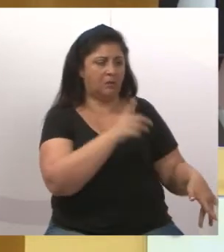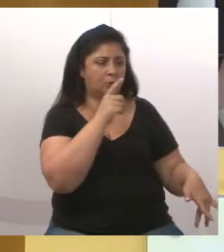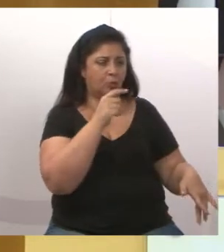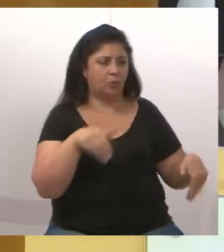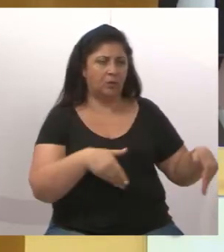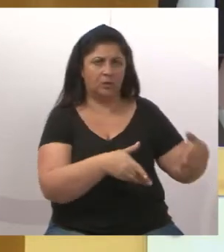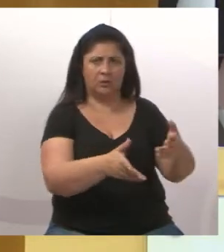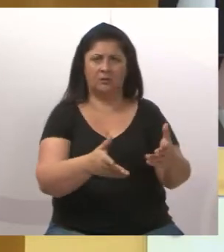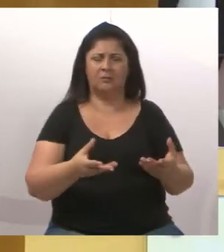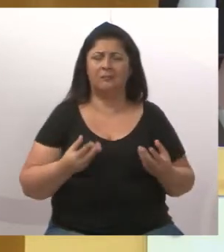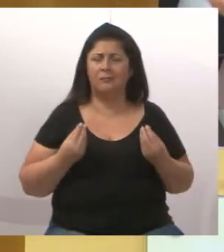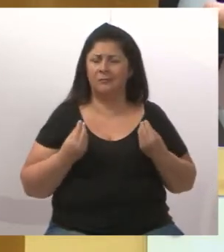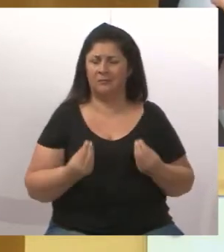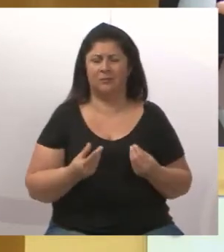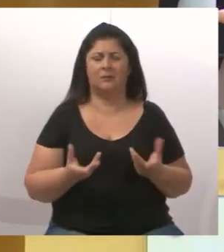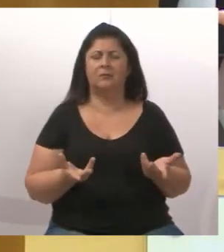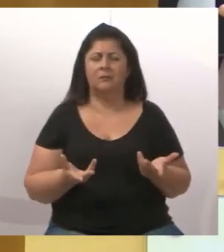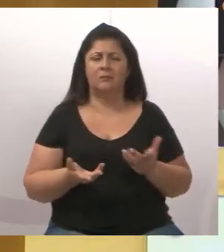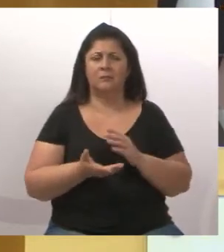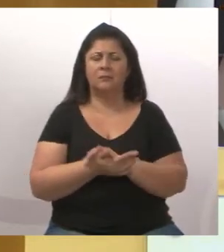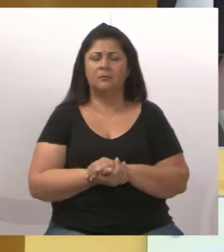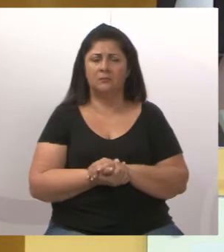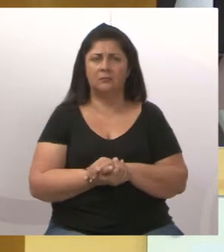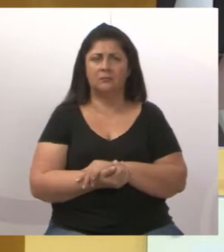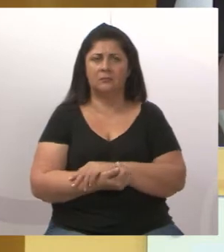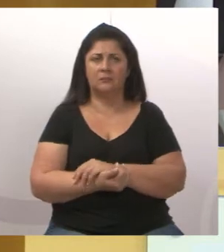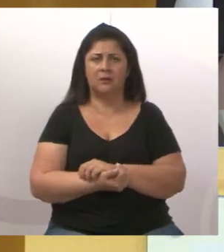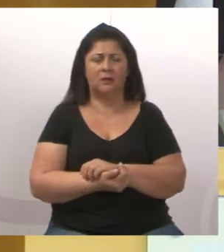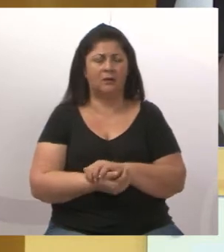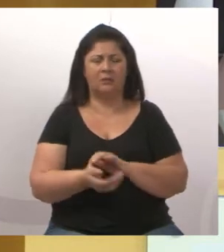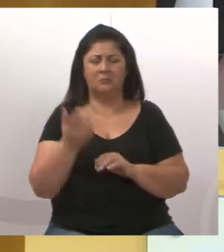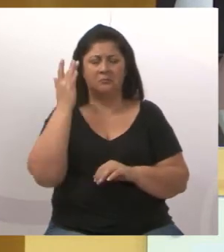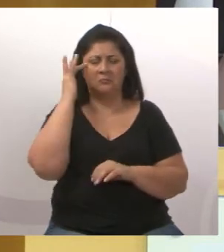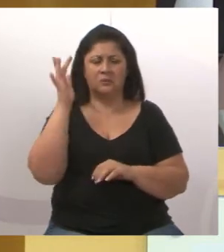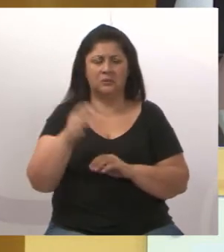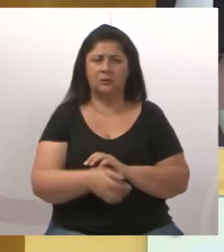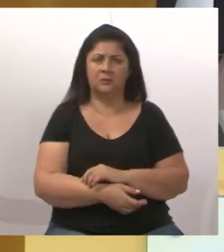Que perfil de gestor é esse, gente? Eu não entendo.